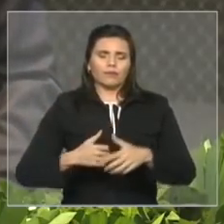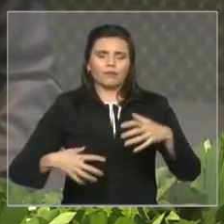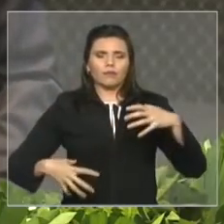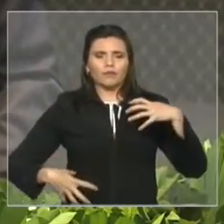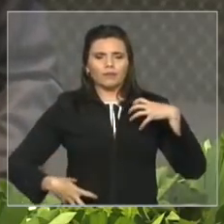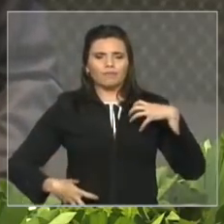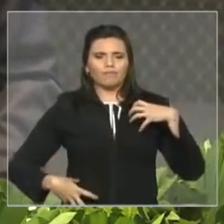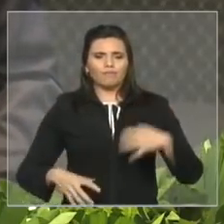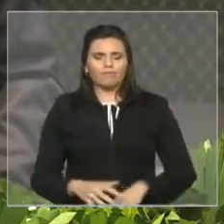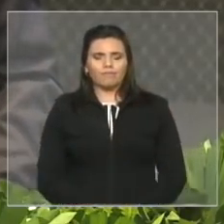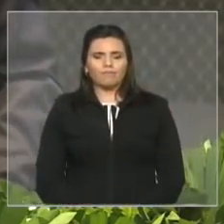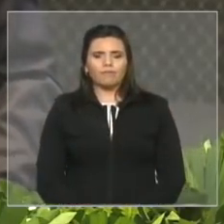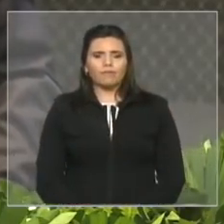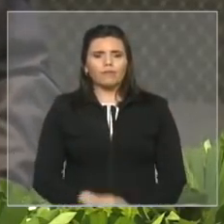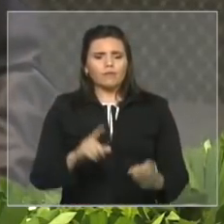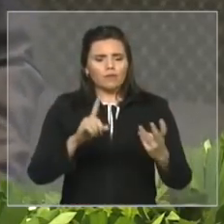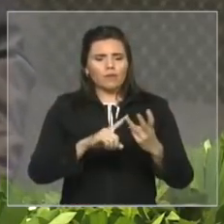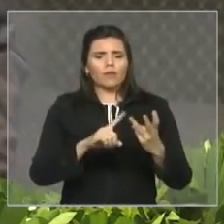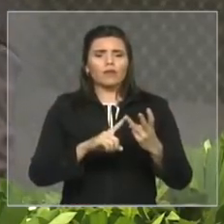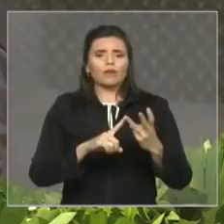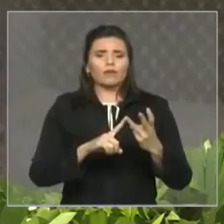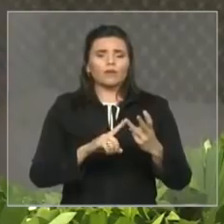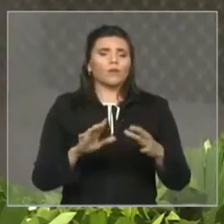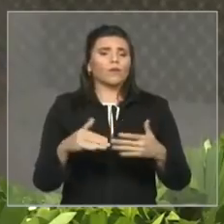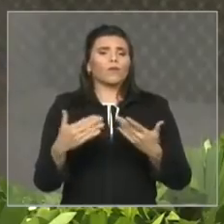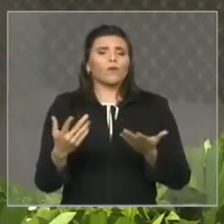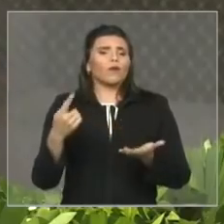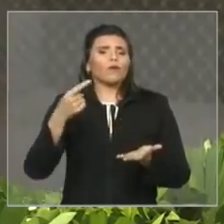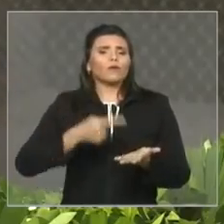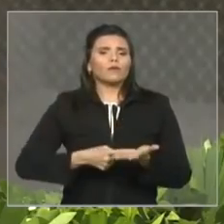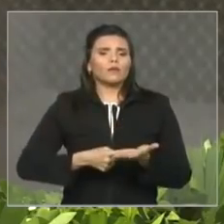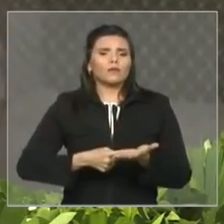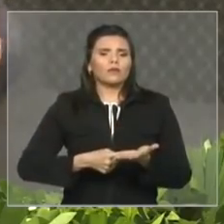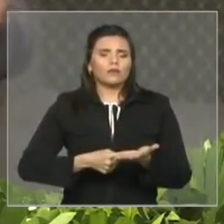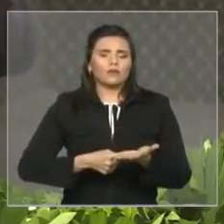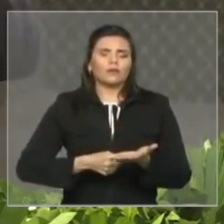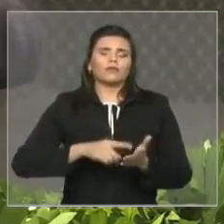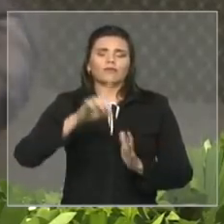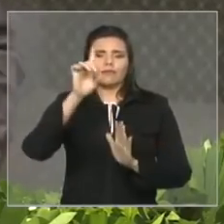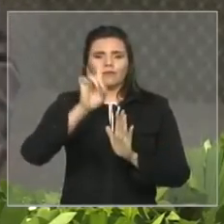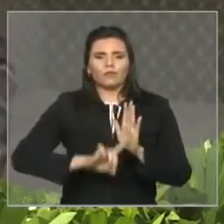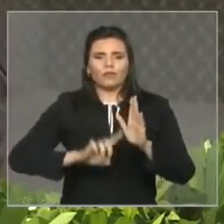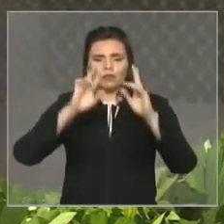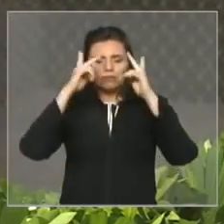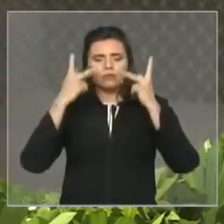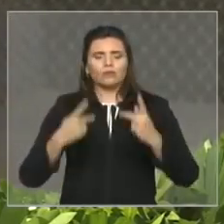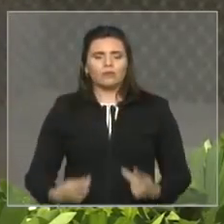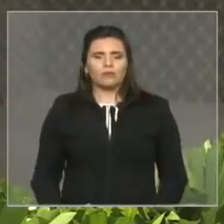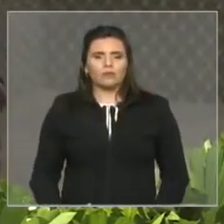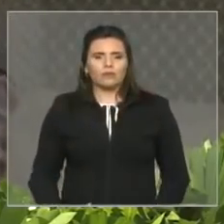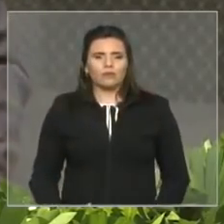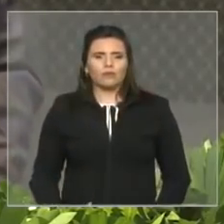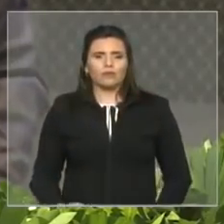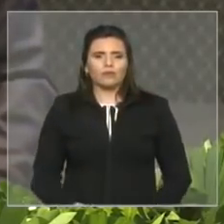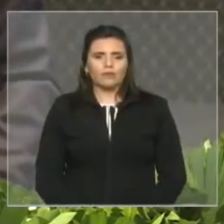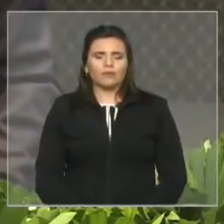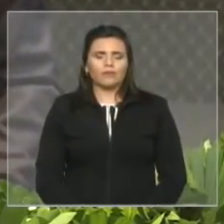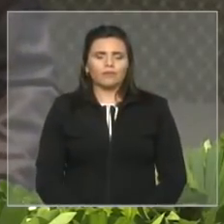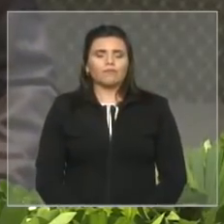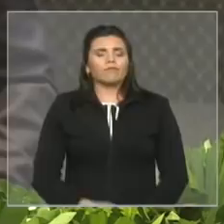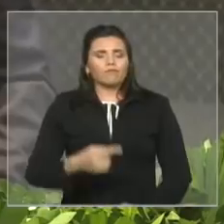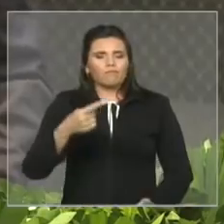o compromisso com os direitos humanos, o compromisso com os direitos fundamentais, o compromisso